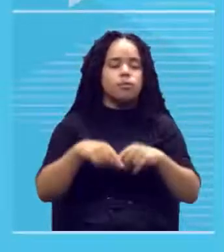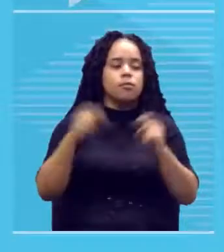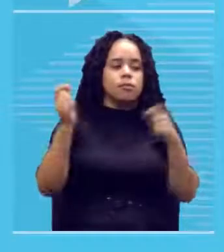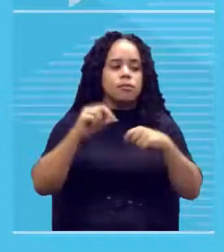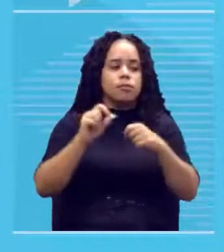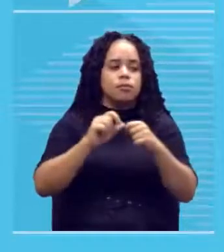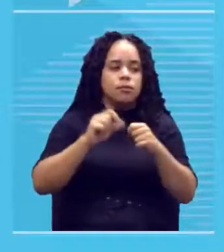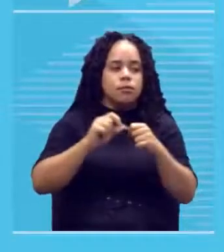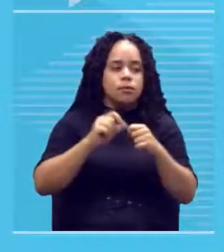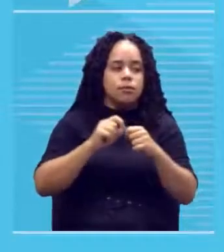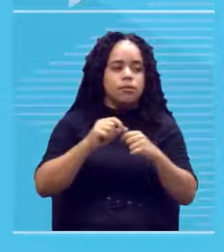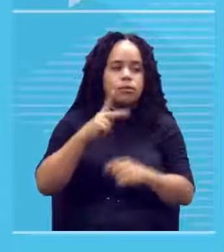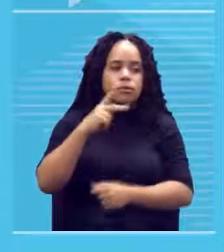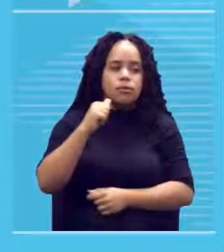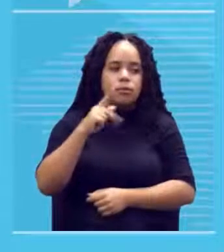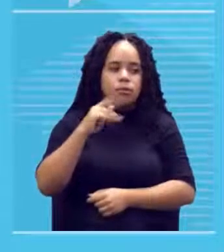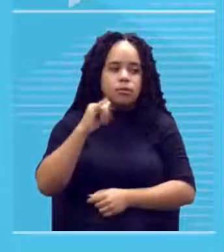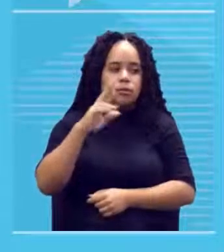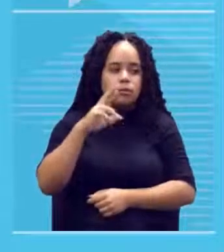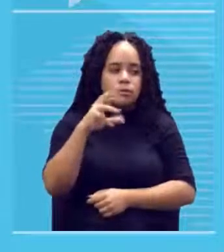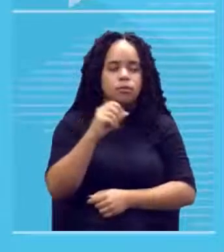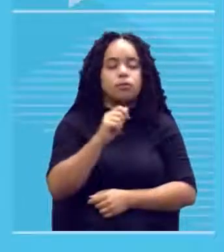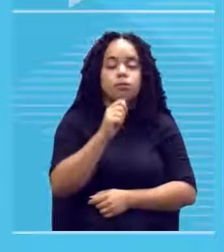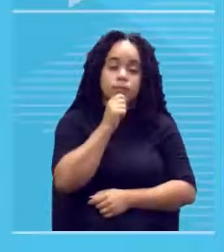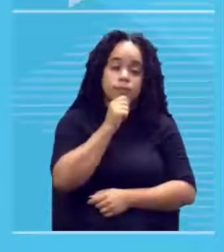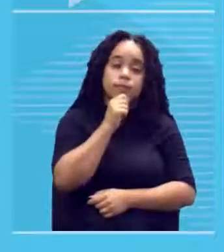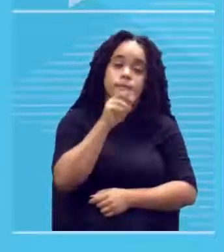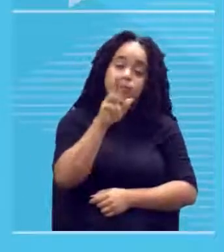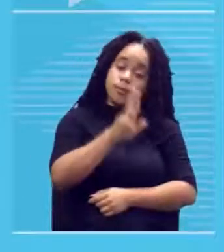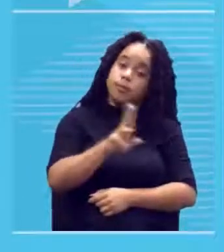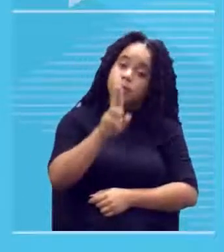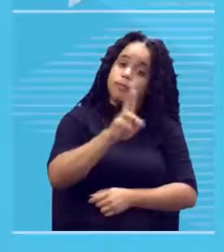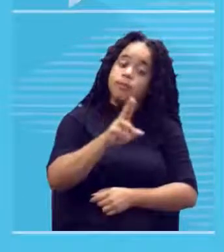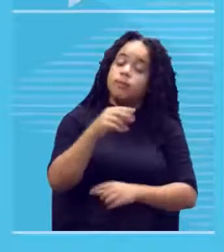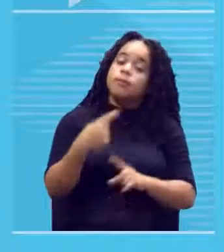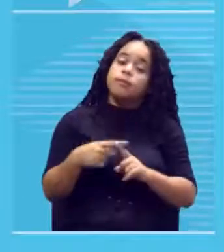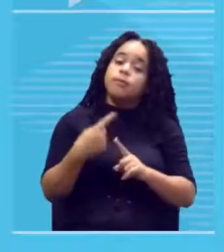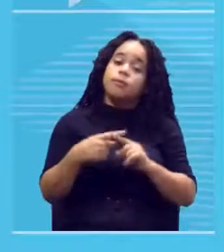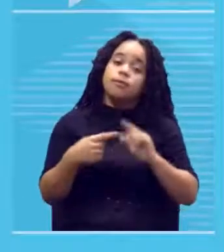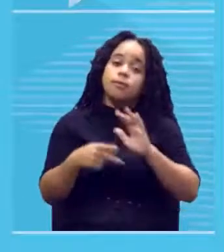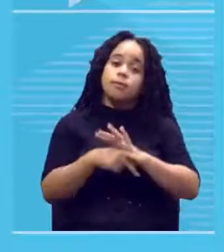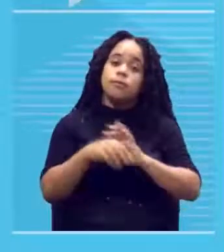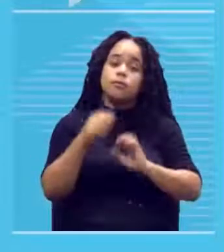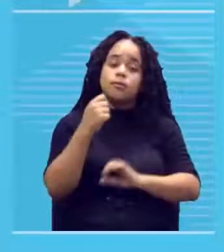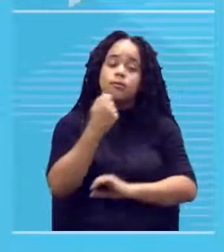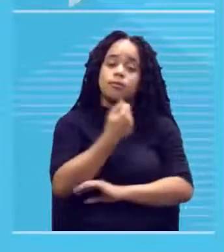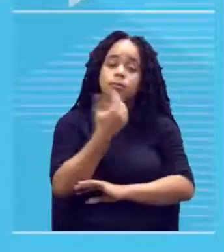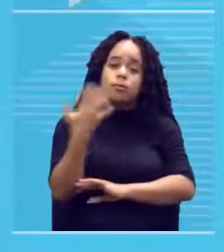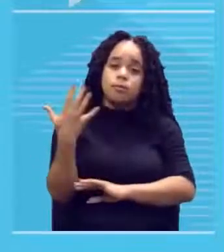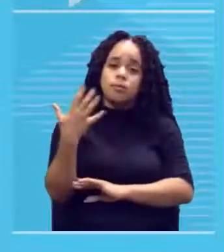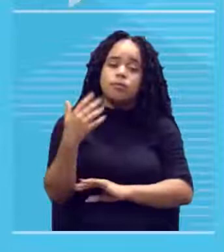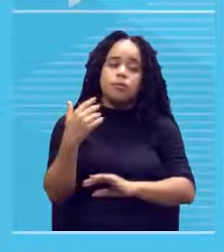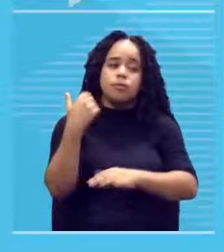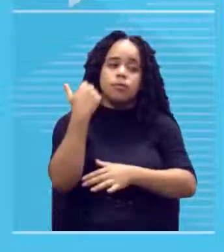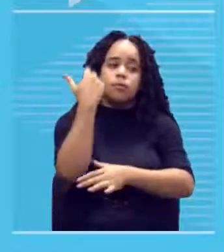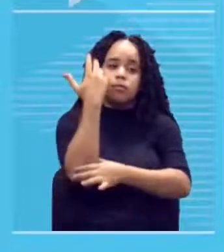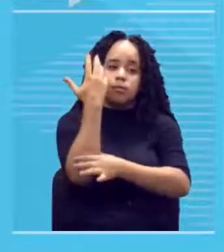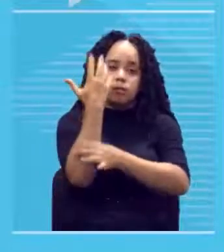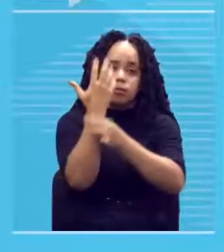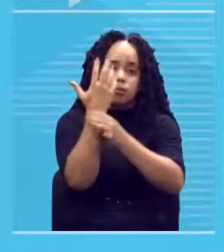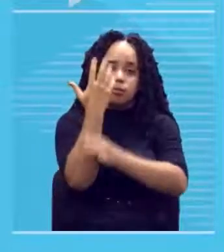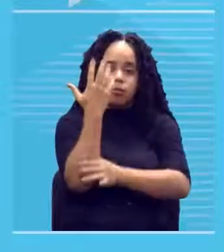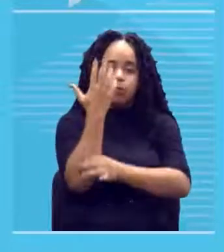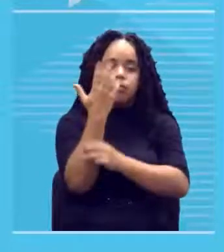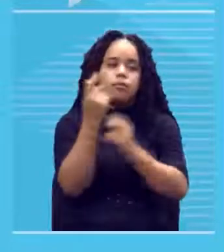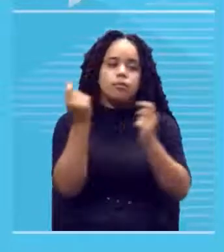papiro sim ainda hoje se usa o papiro é uma planta da região do nilo cujo caule pode ser batido